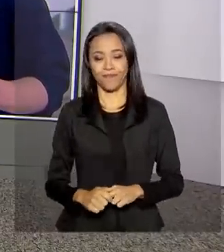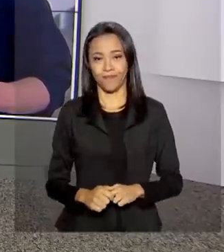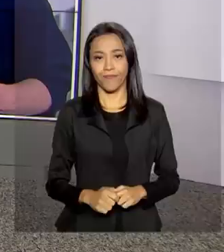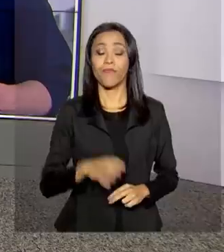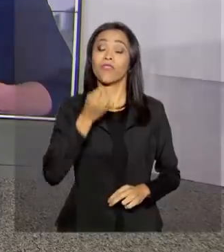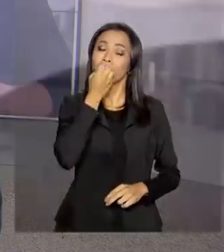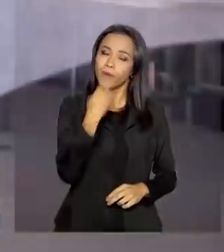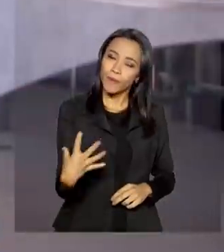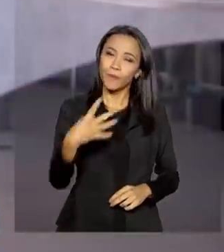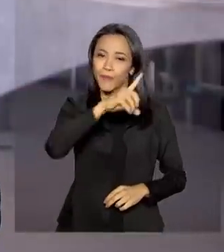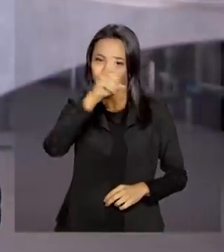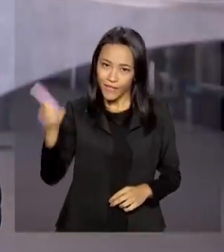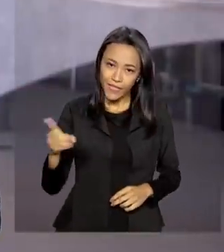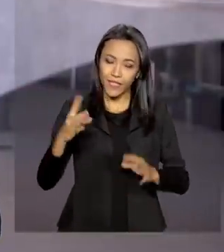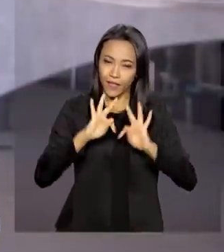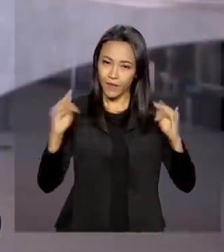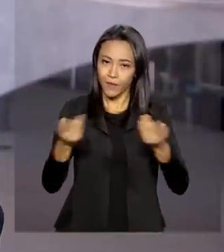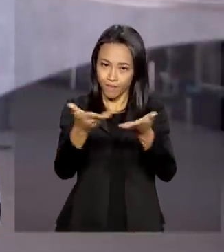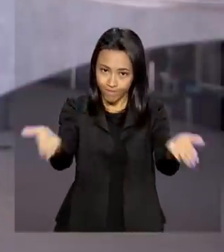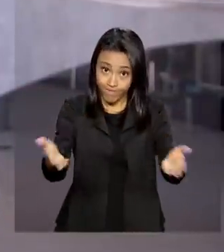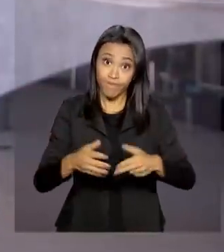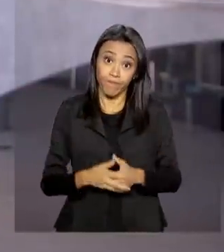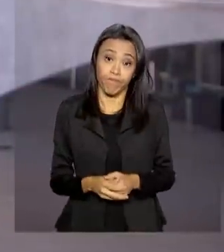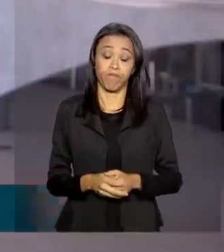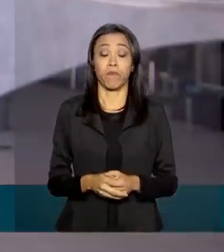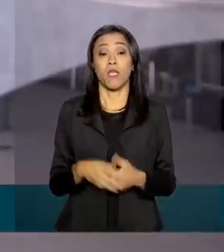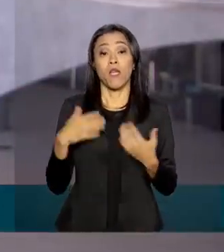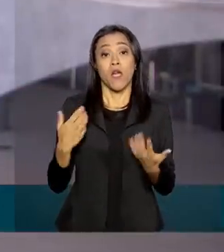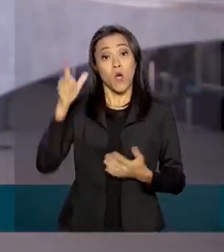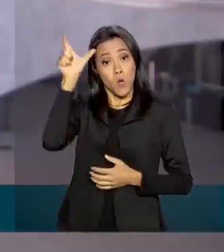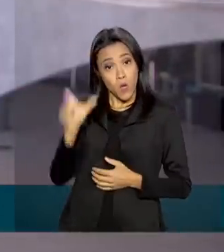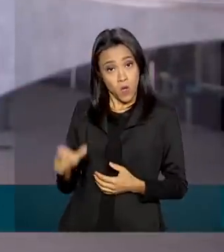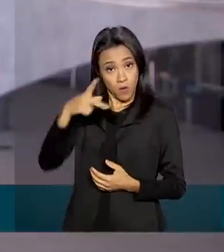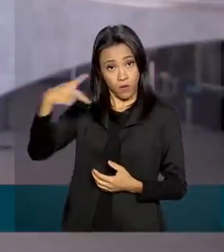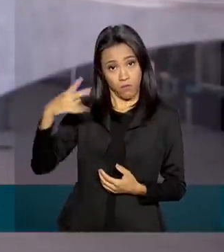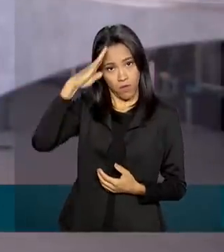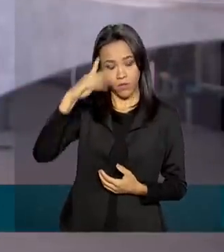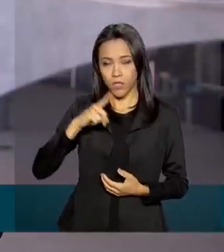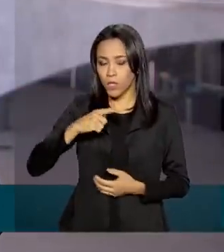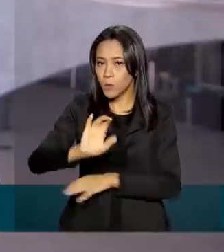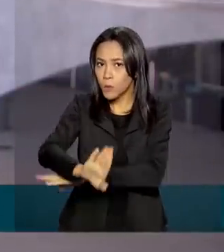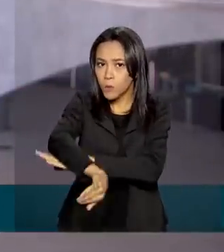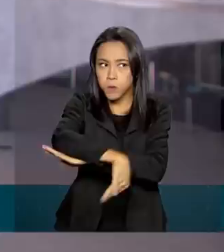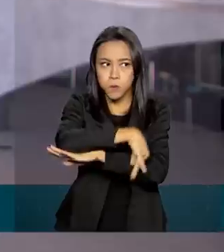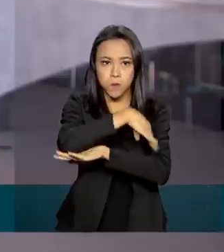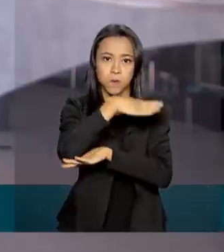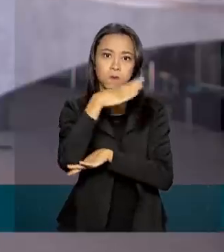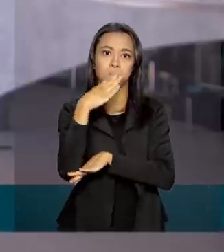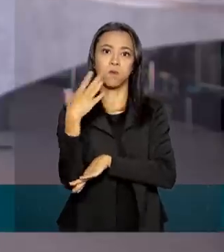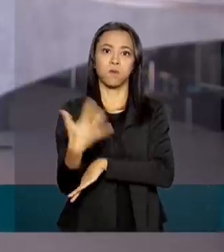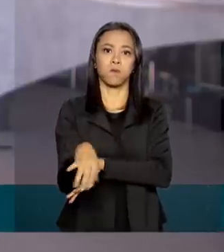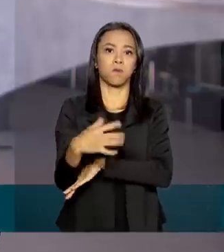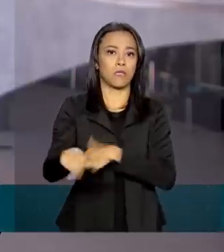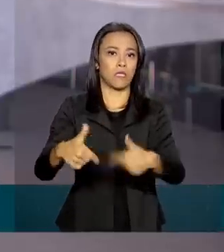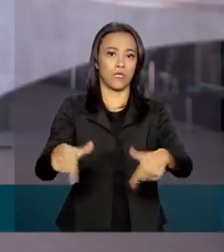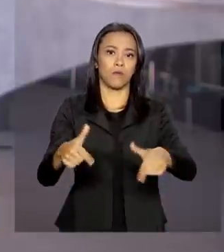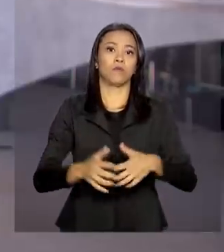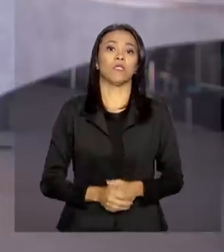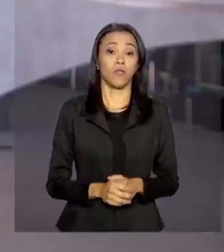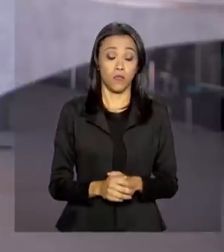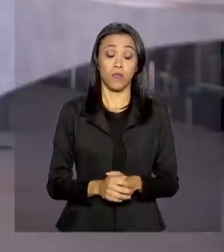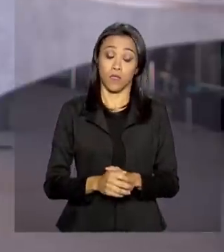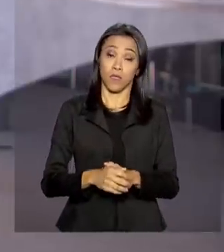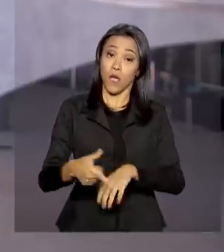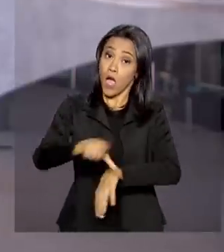Bom dia, Carla. Bom dia a todos. Bem, Carla, o presidente tem um dia de agenda cheia por aqui. Antes mesmo